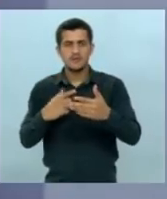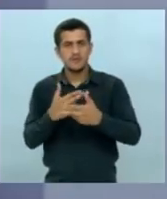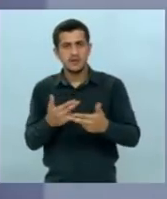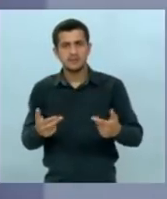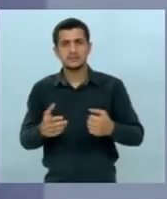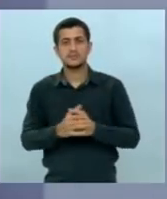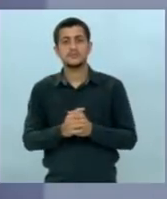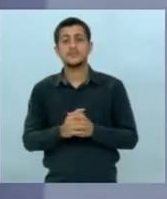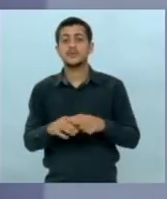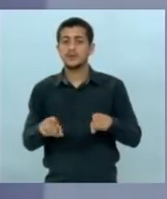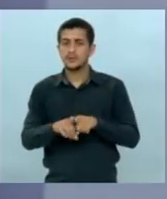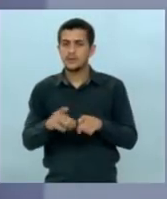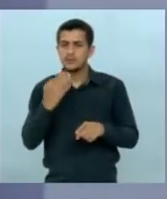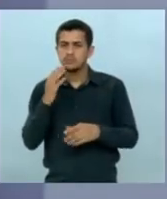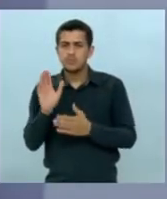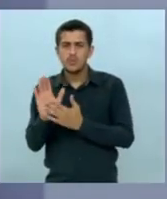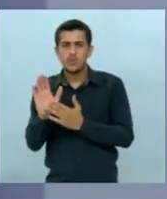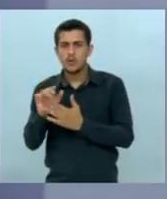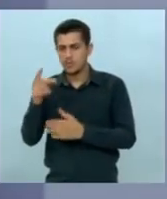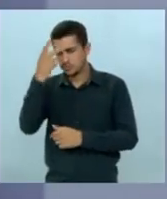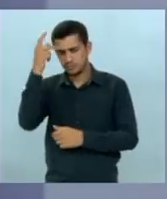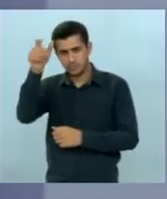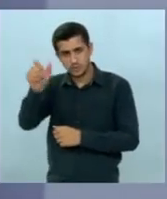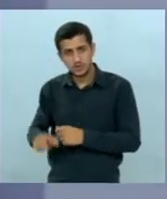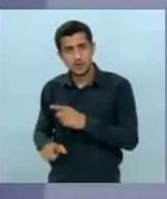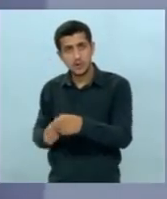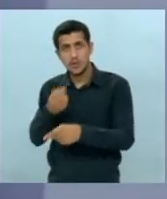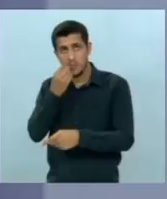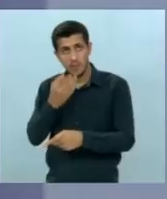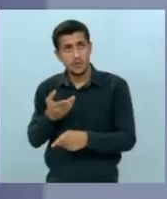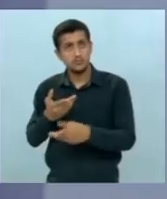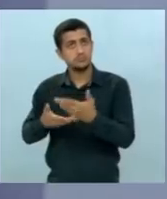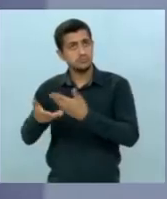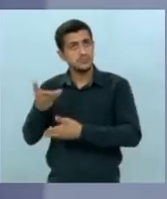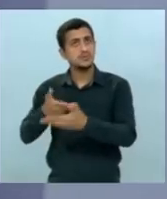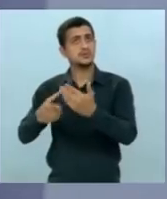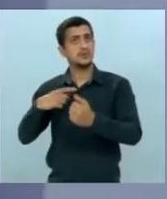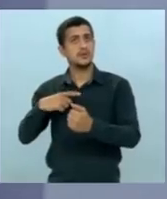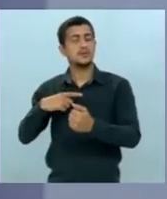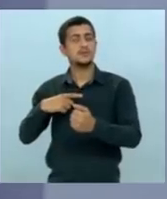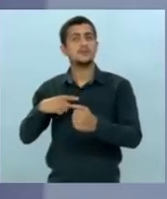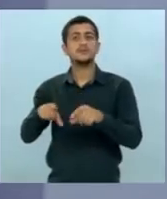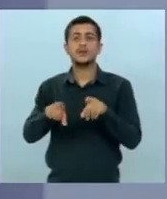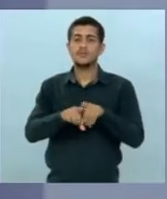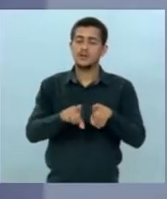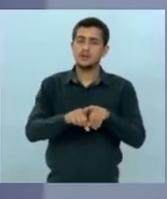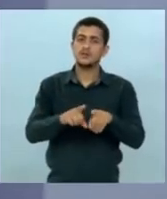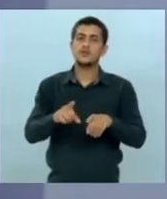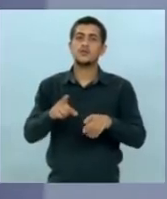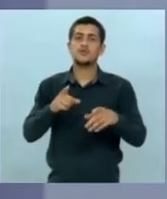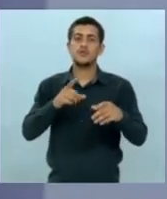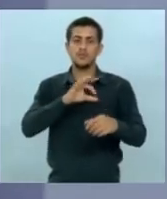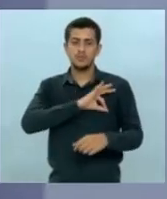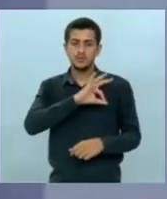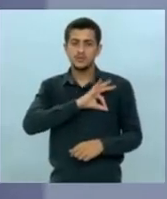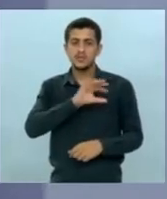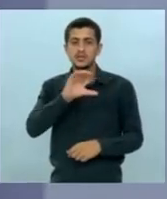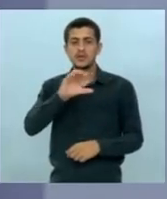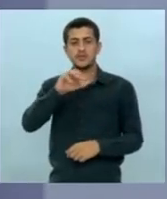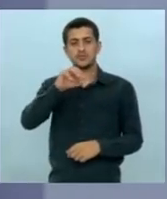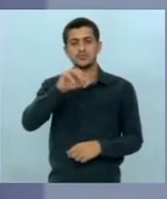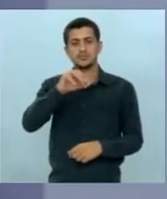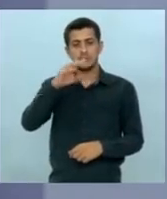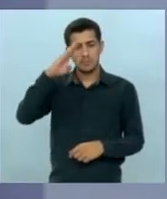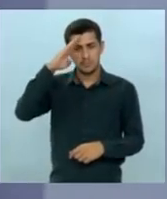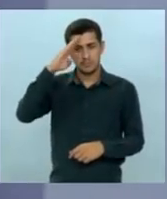tenho compromisso com os bons policiais e nós temos um compromisso com as categorias tanto do policial civil como dos militares do